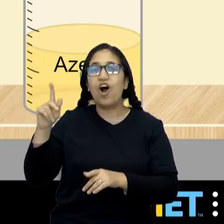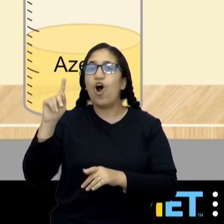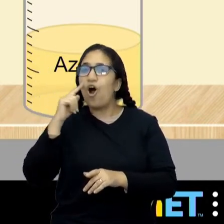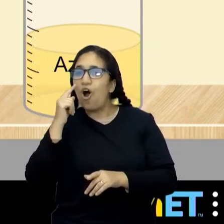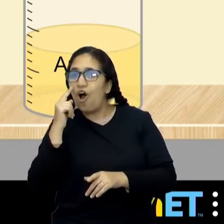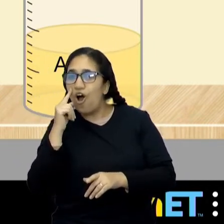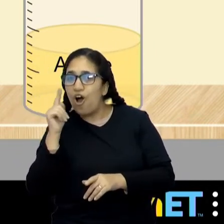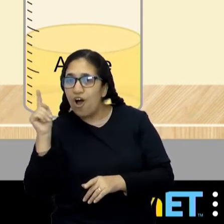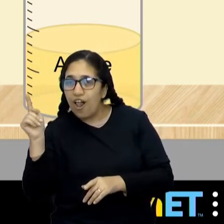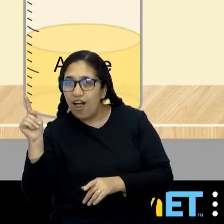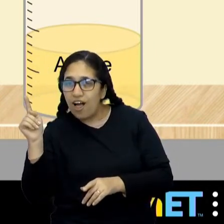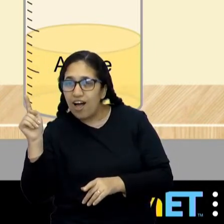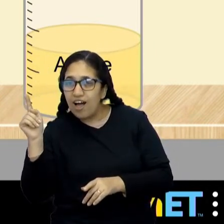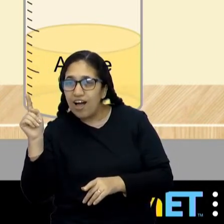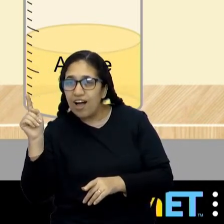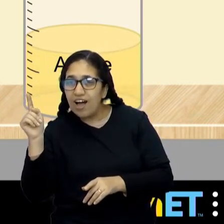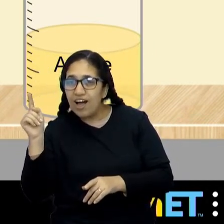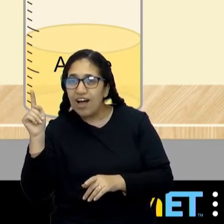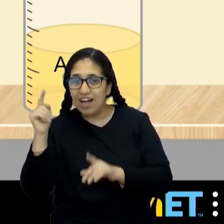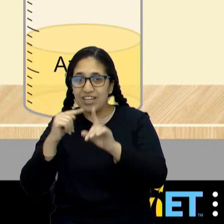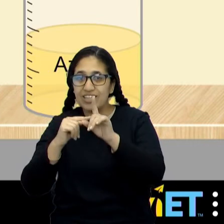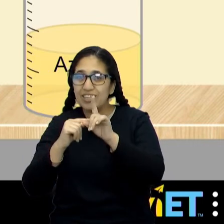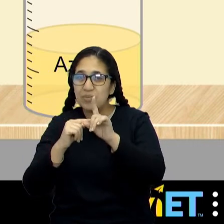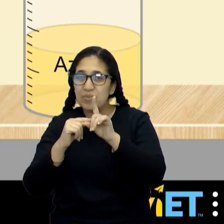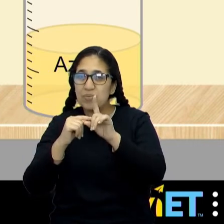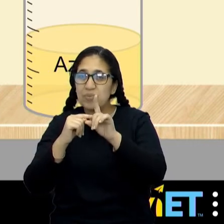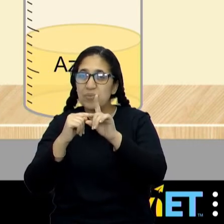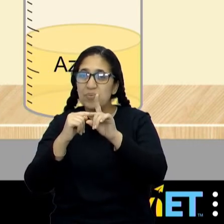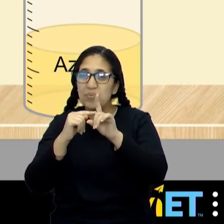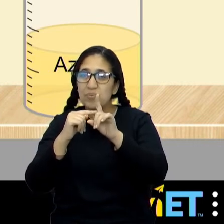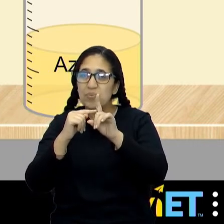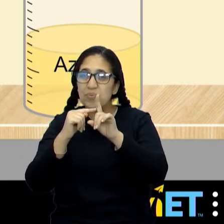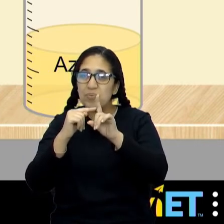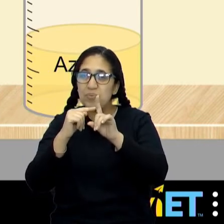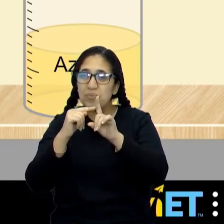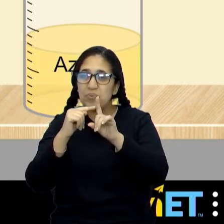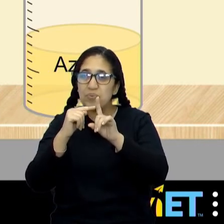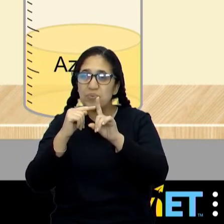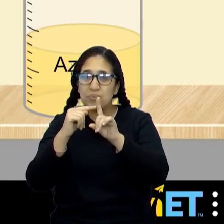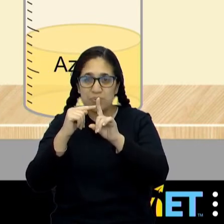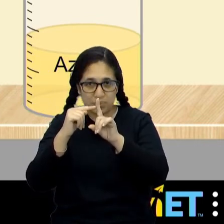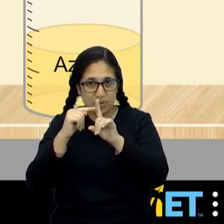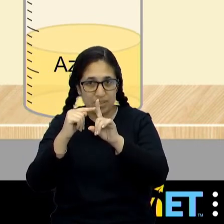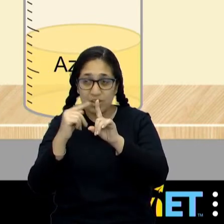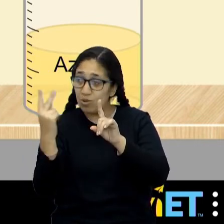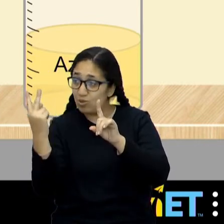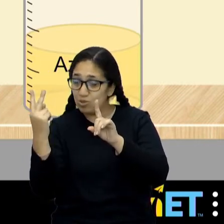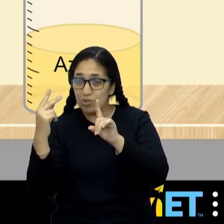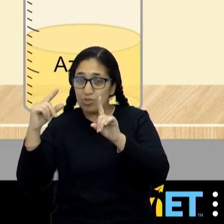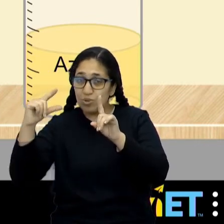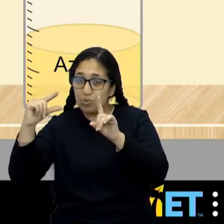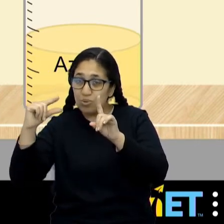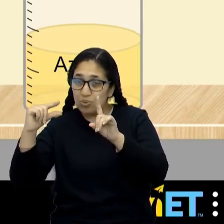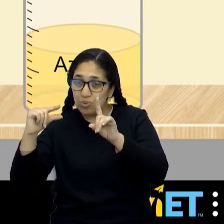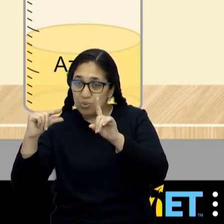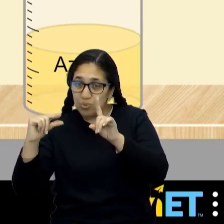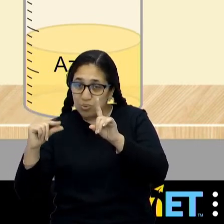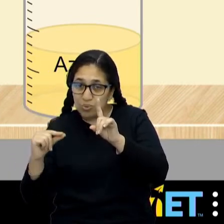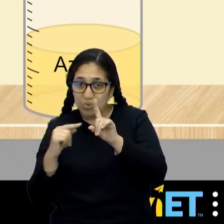Veja o que aconteceu com a temperatura do tijolo, ó. Tá aumentando um pouco. Os outros dois estão abaixando